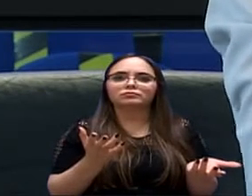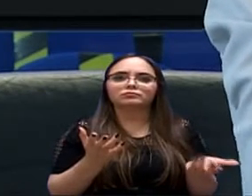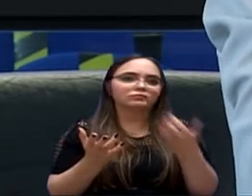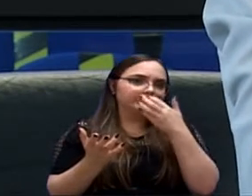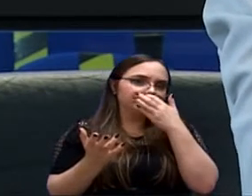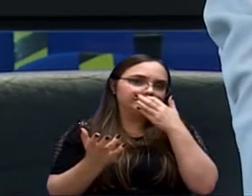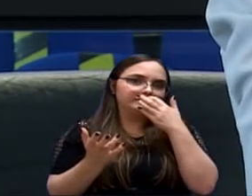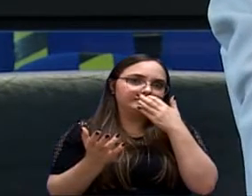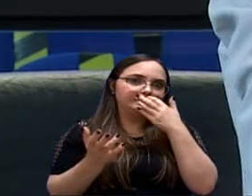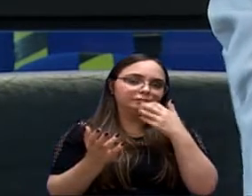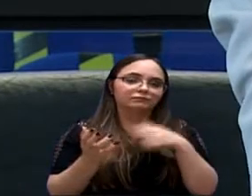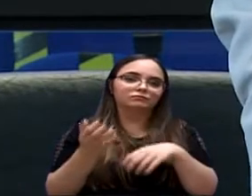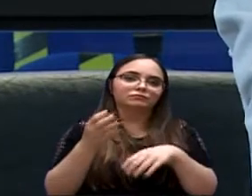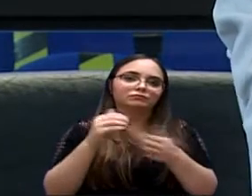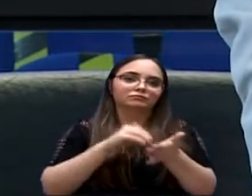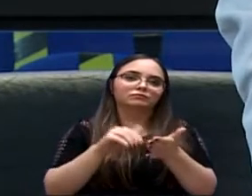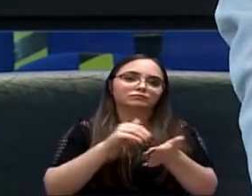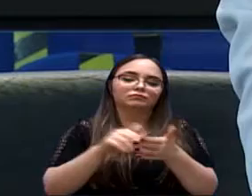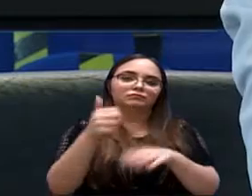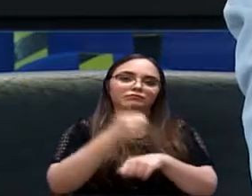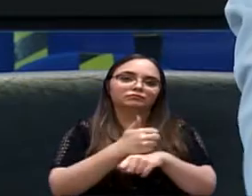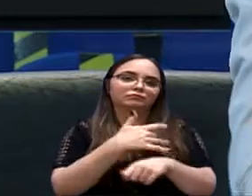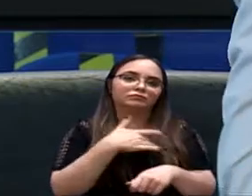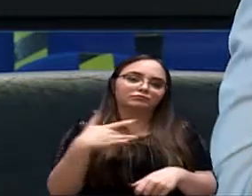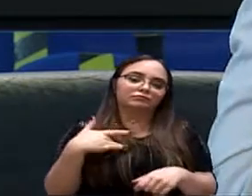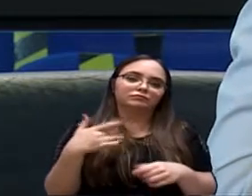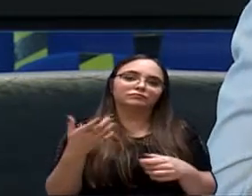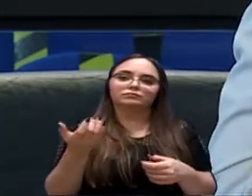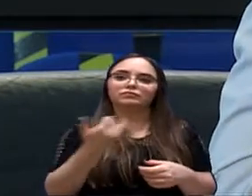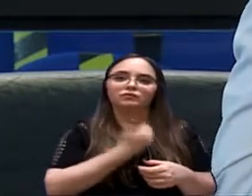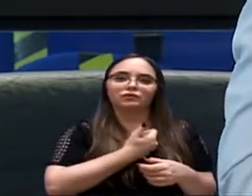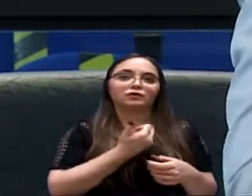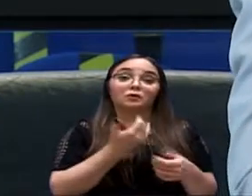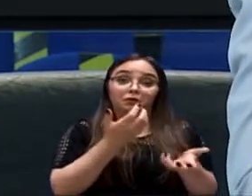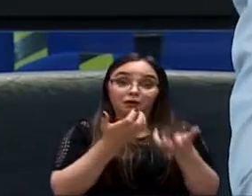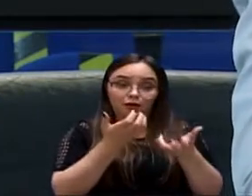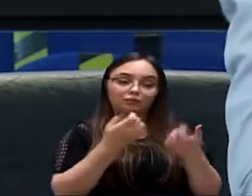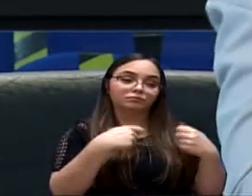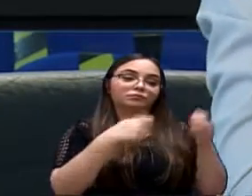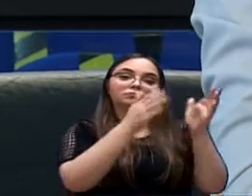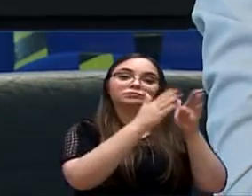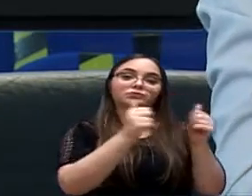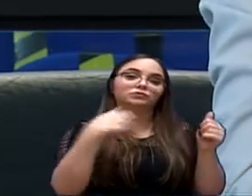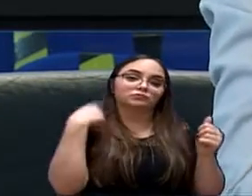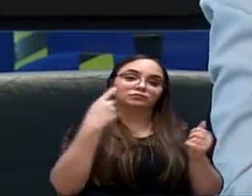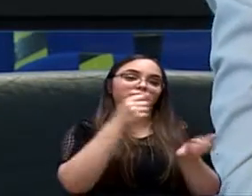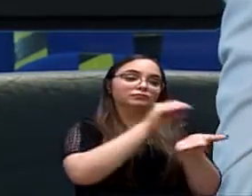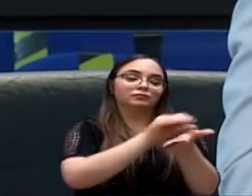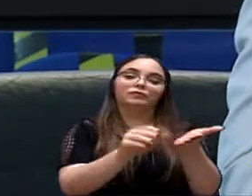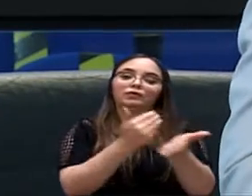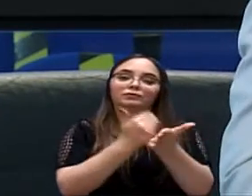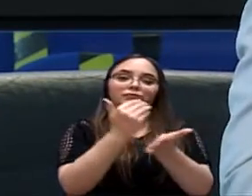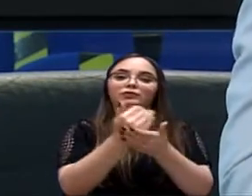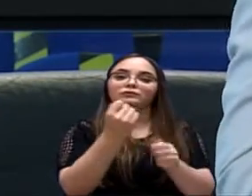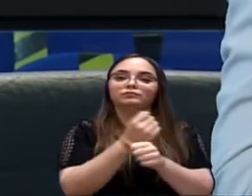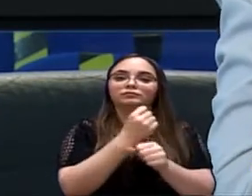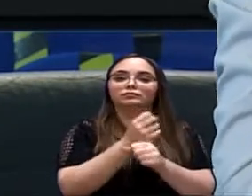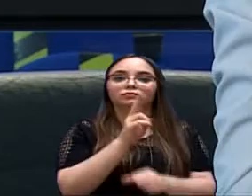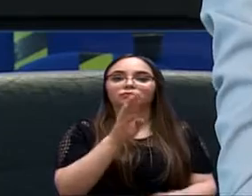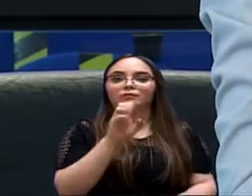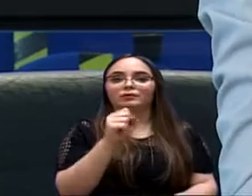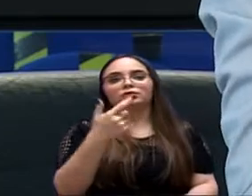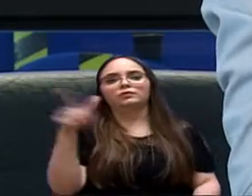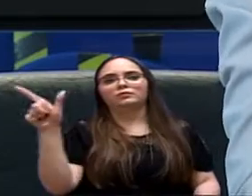me disse isso na última reunião do Conselho Municipal. Então, o que eu coloco aqui é que se faça